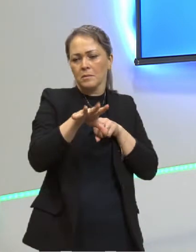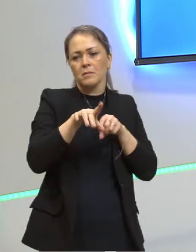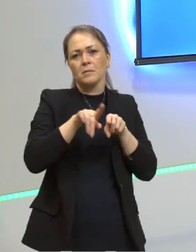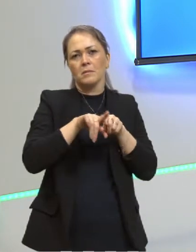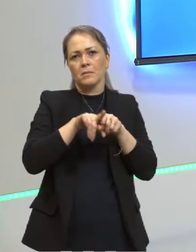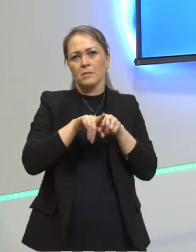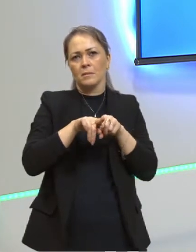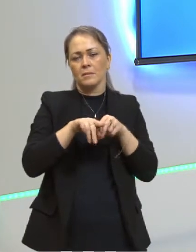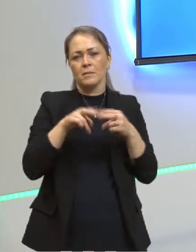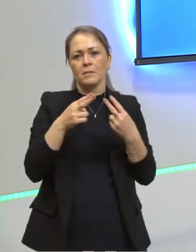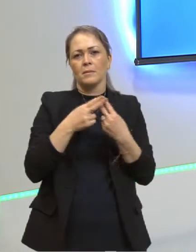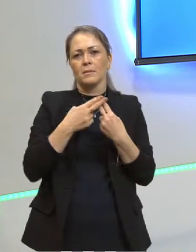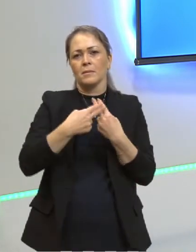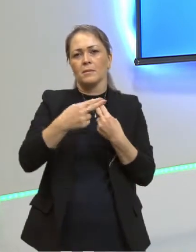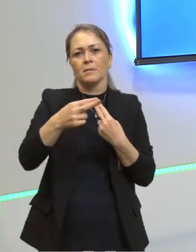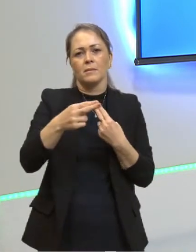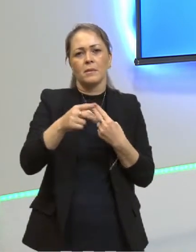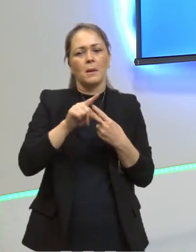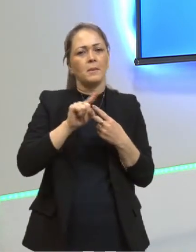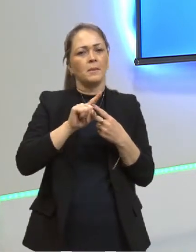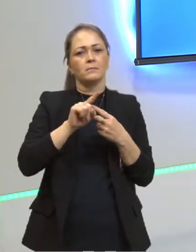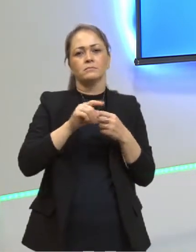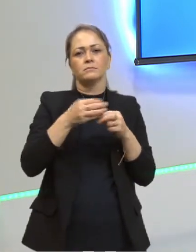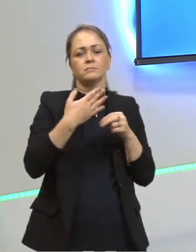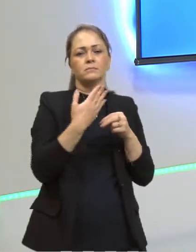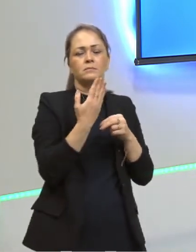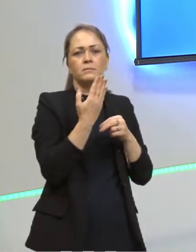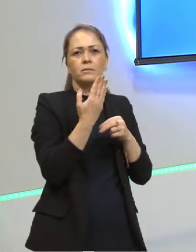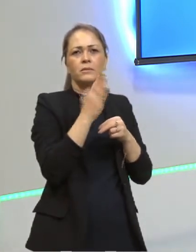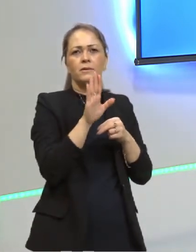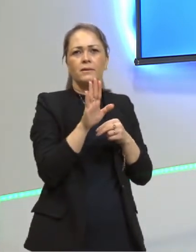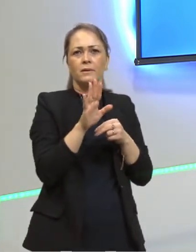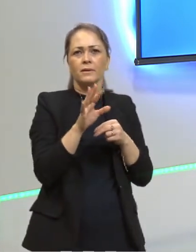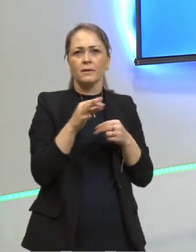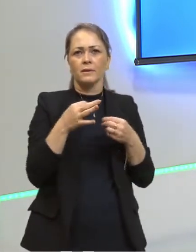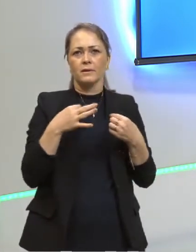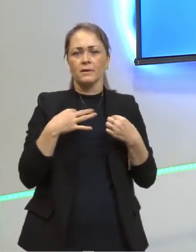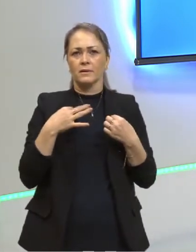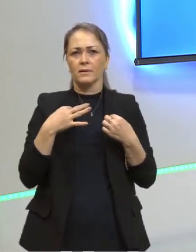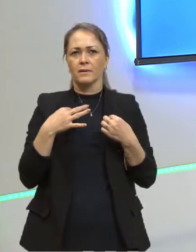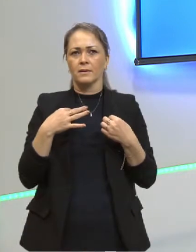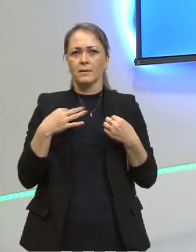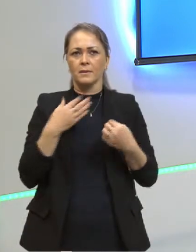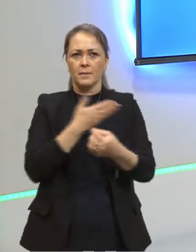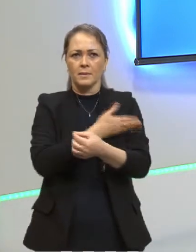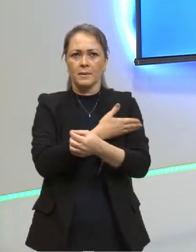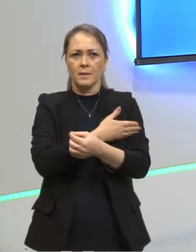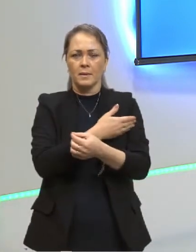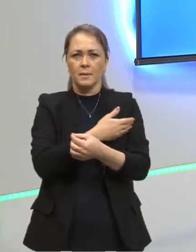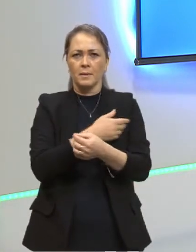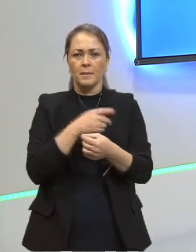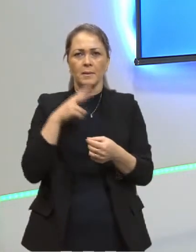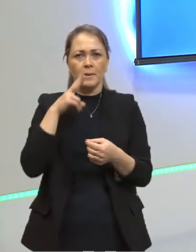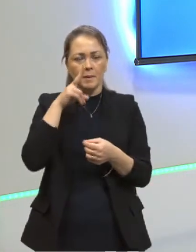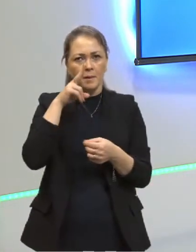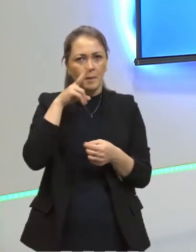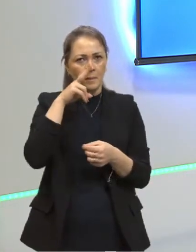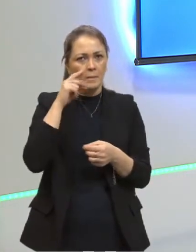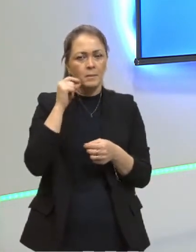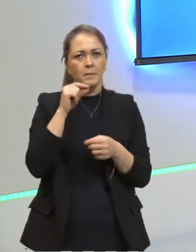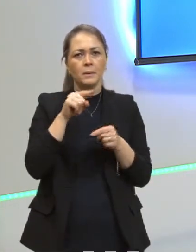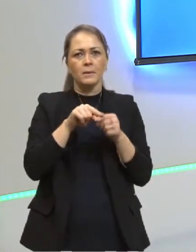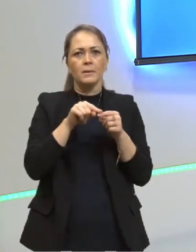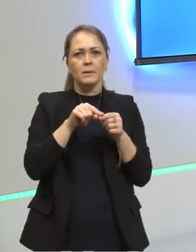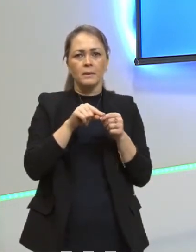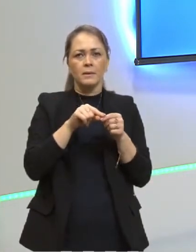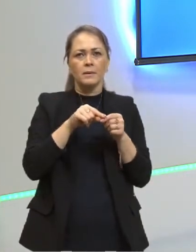radiação dela. Ela não reflete bem. Ah, mas e essa camisa amarela, Edson? Não está recebendo luz branca também, aqui